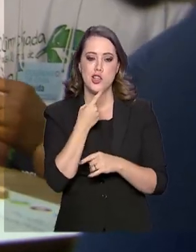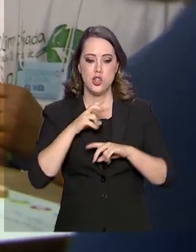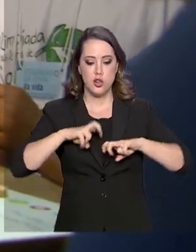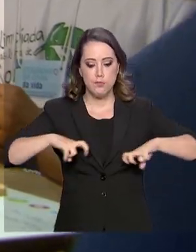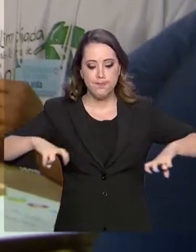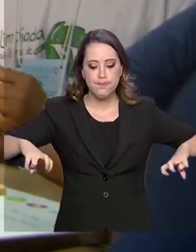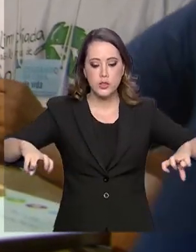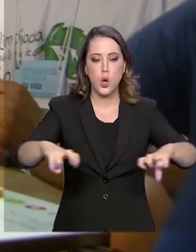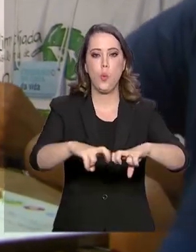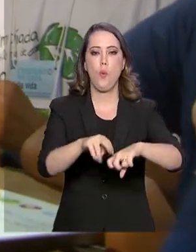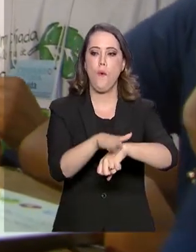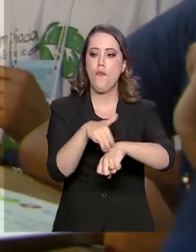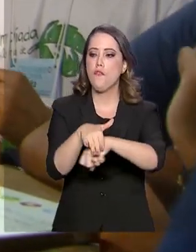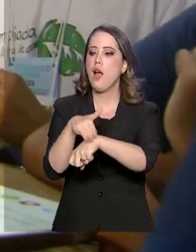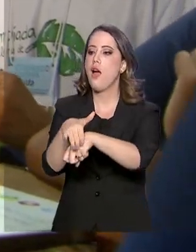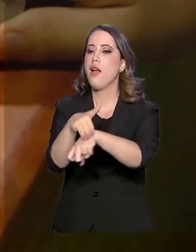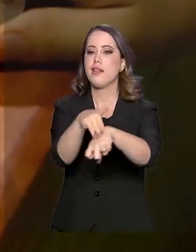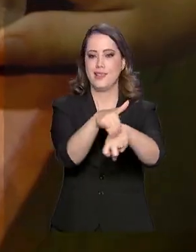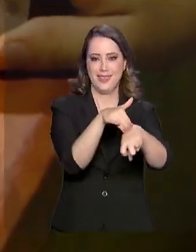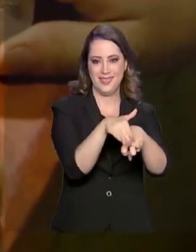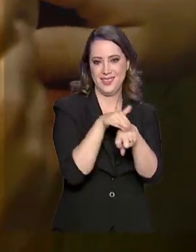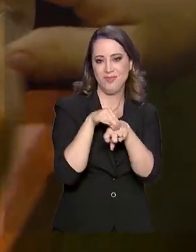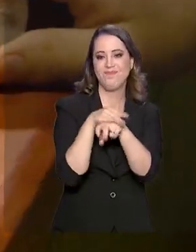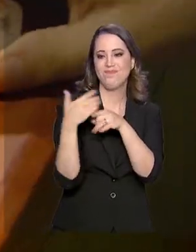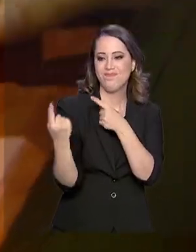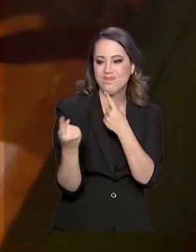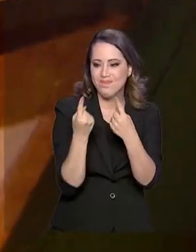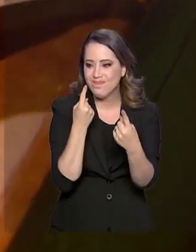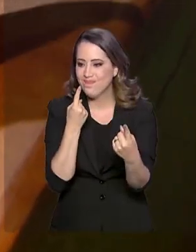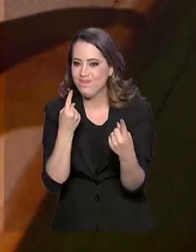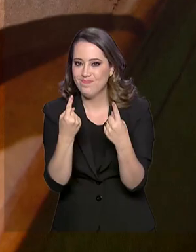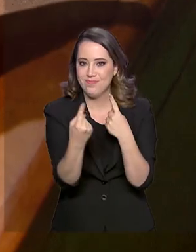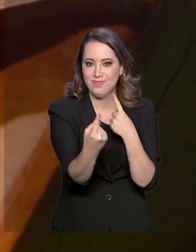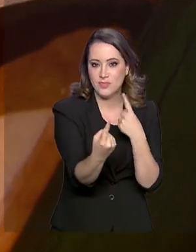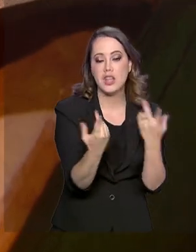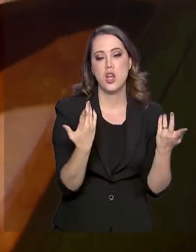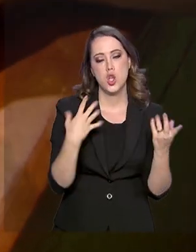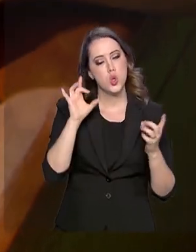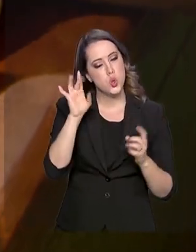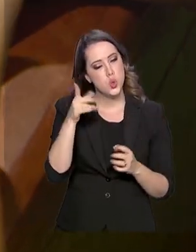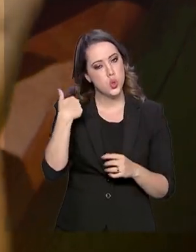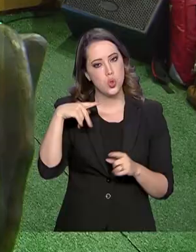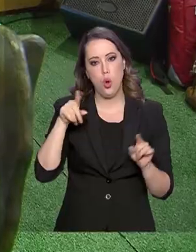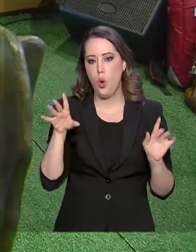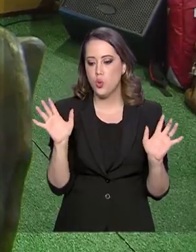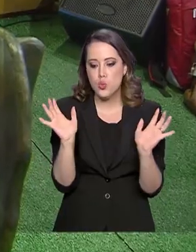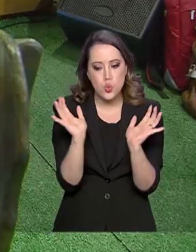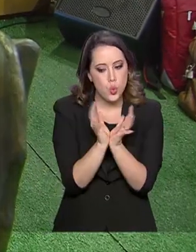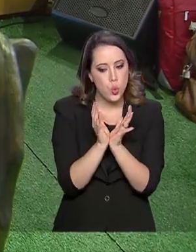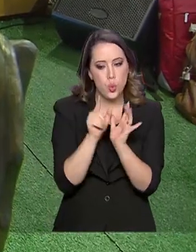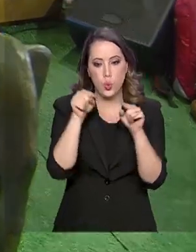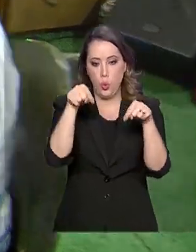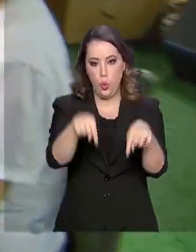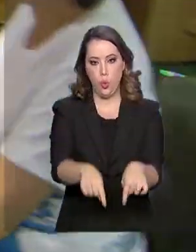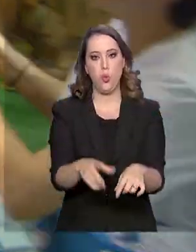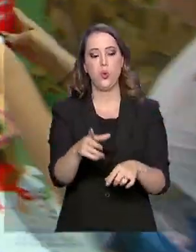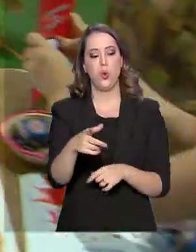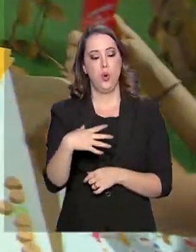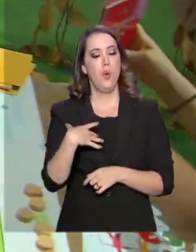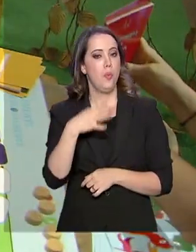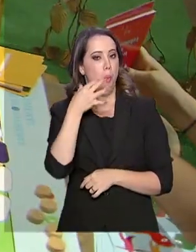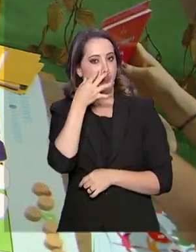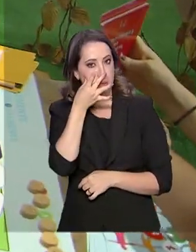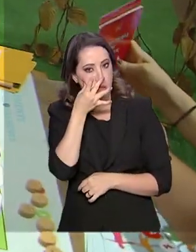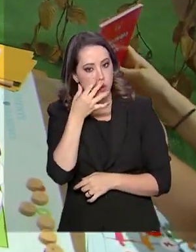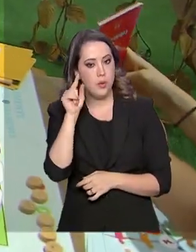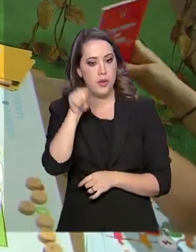conversa, cara a cara, tentando promover interações que é somente em rede, em rede de pessoas mesmo, tanto que